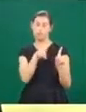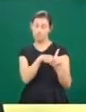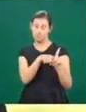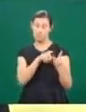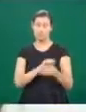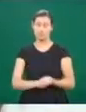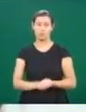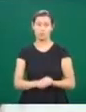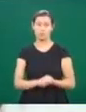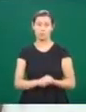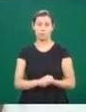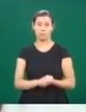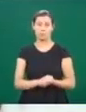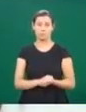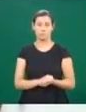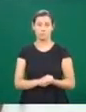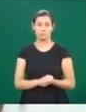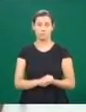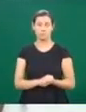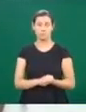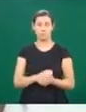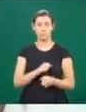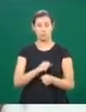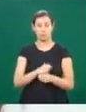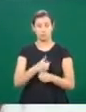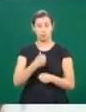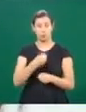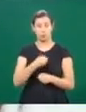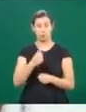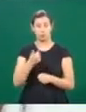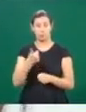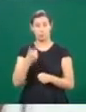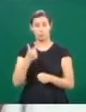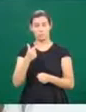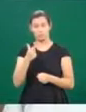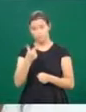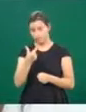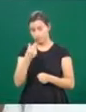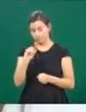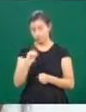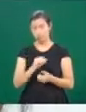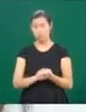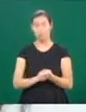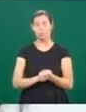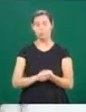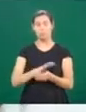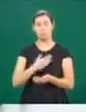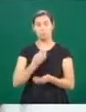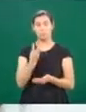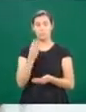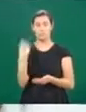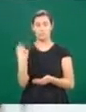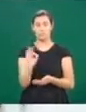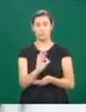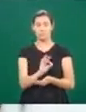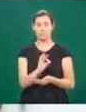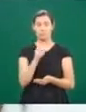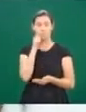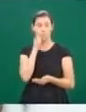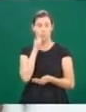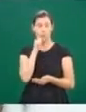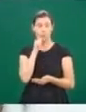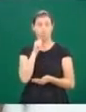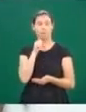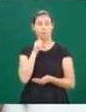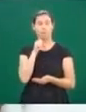tornando mães. A expectativa para 2020 é que 30% das mulheres vão ser mães após os 35 anos.